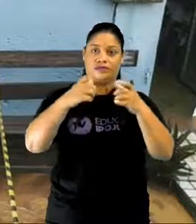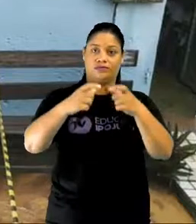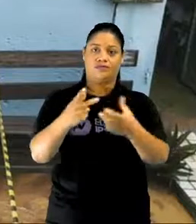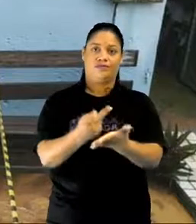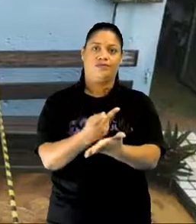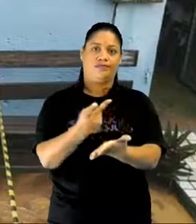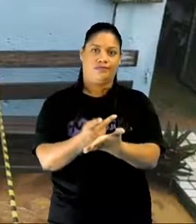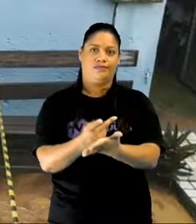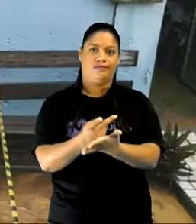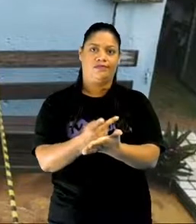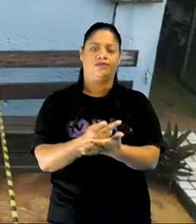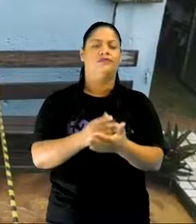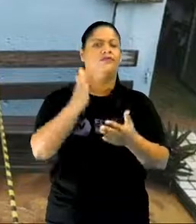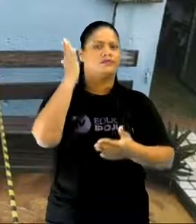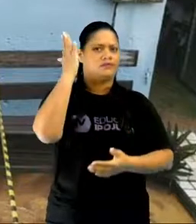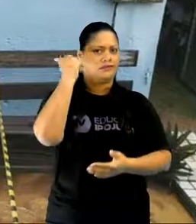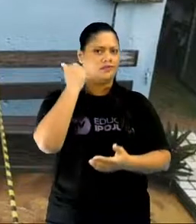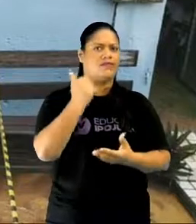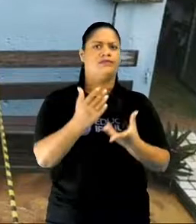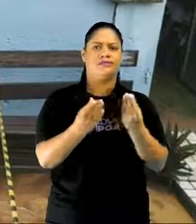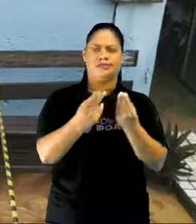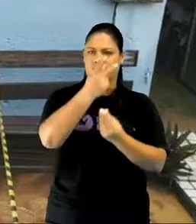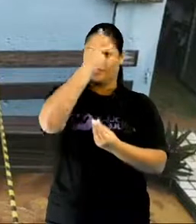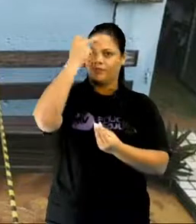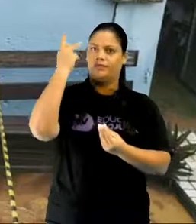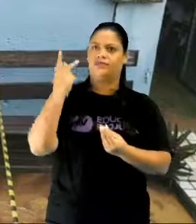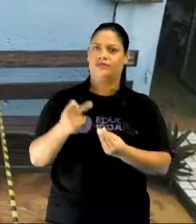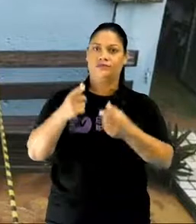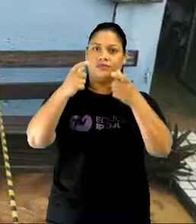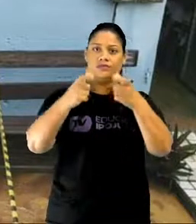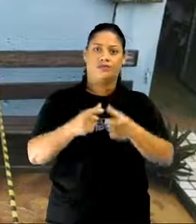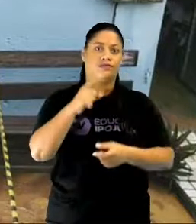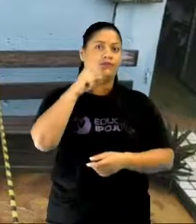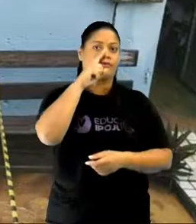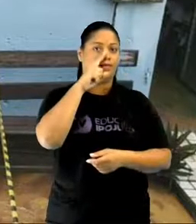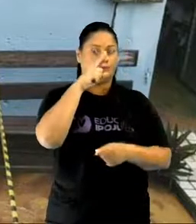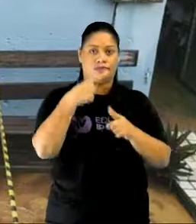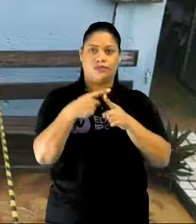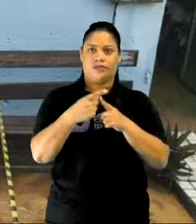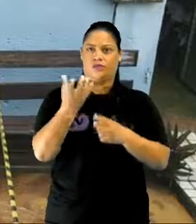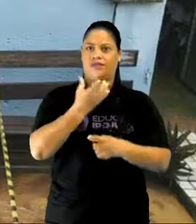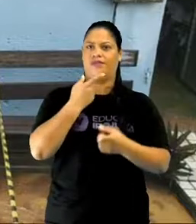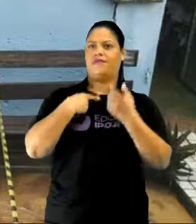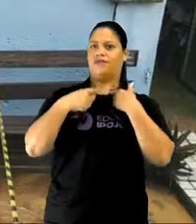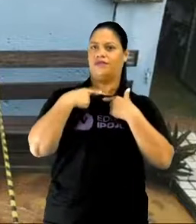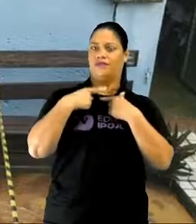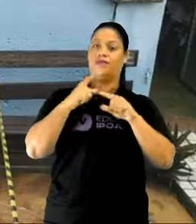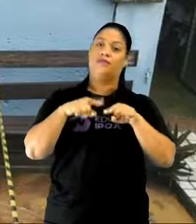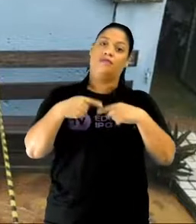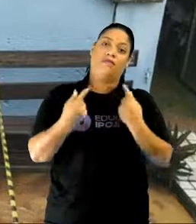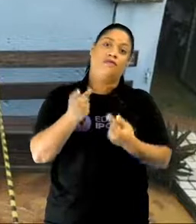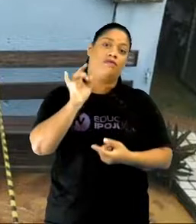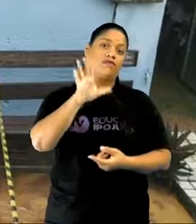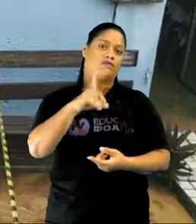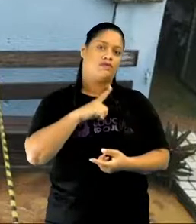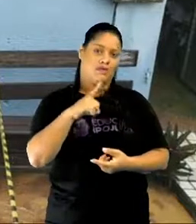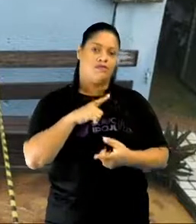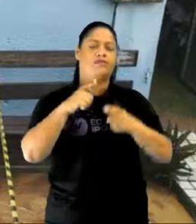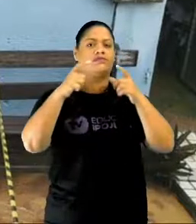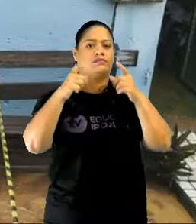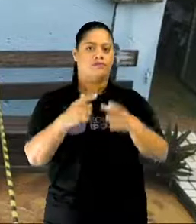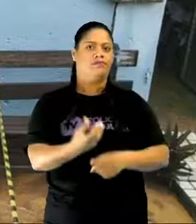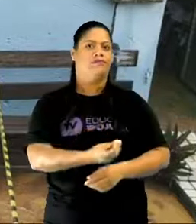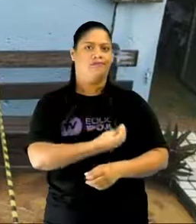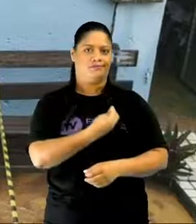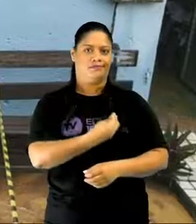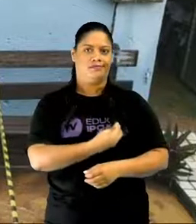essa ocupação indevida, a gente sabe que muita gente mora em áreas de risco, não porque quer, mas por só ter essas áreas para